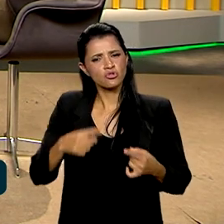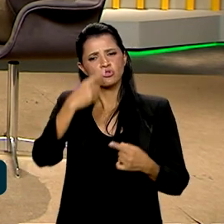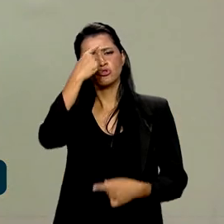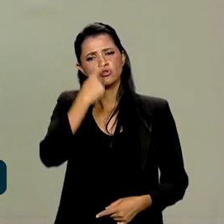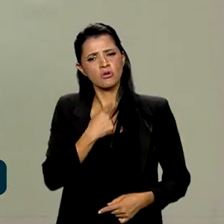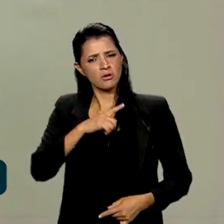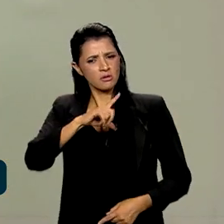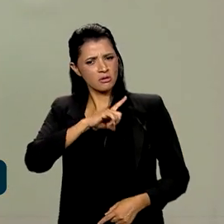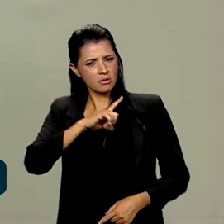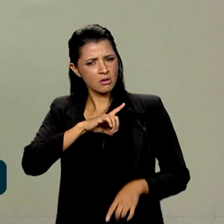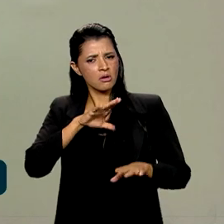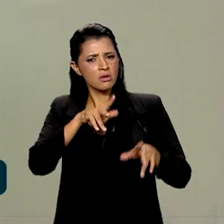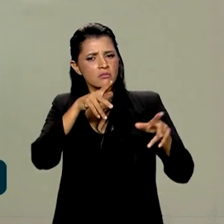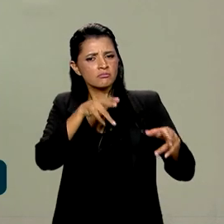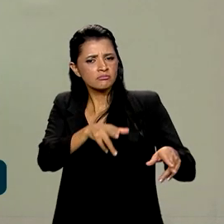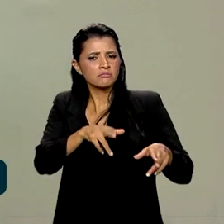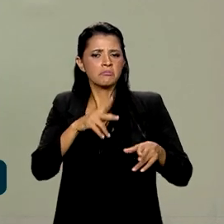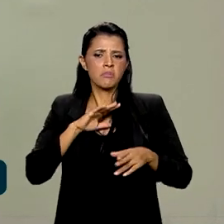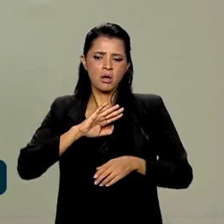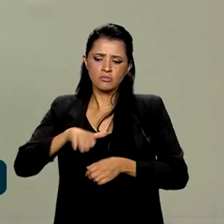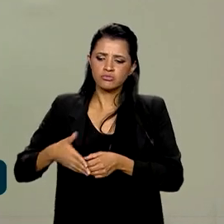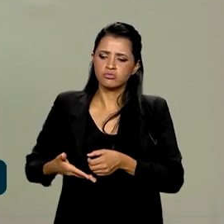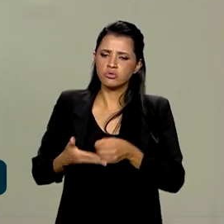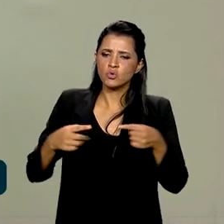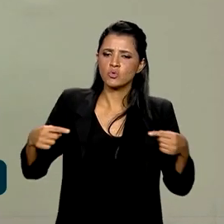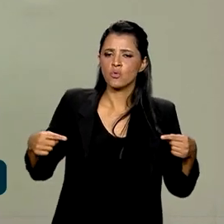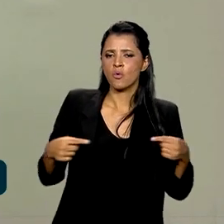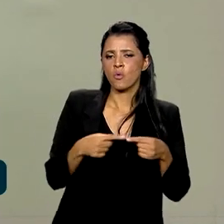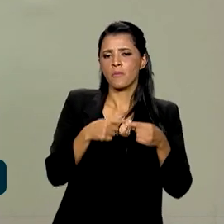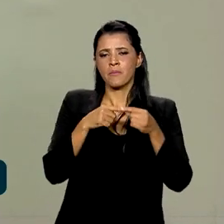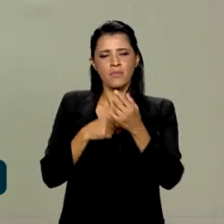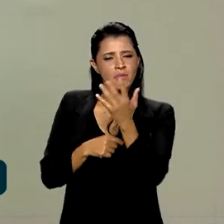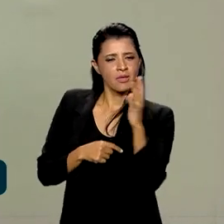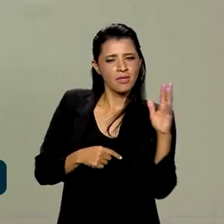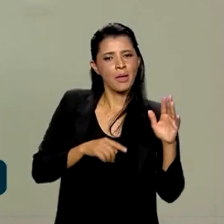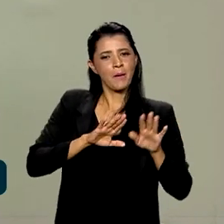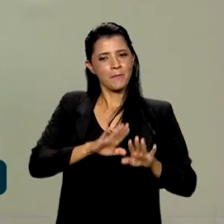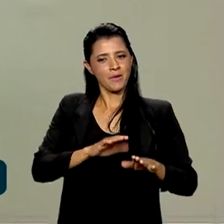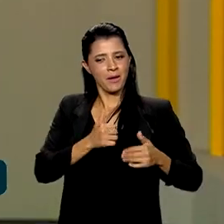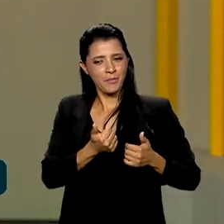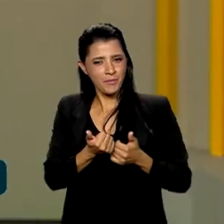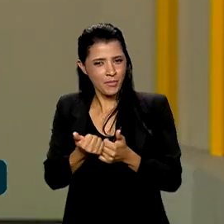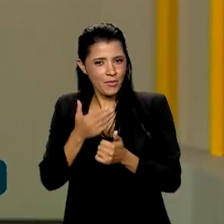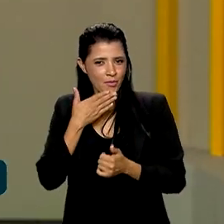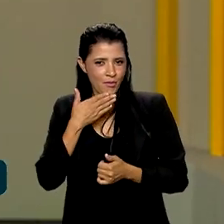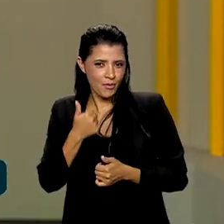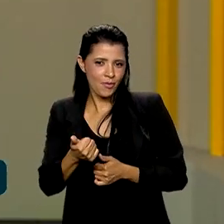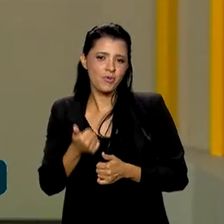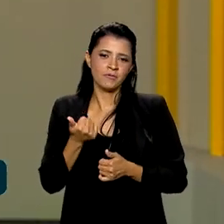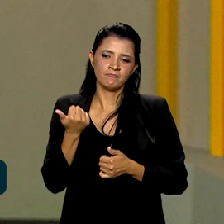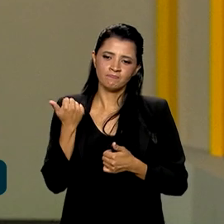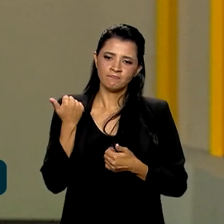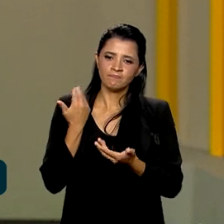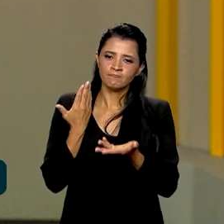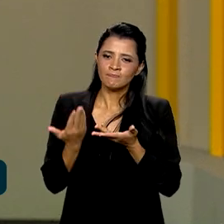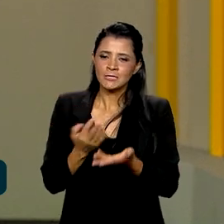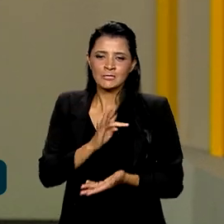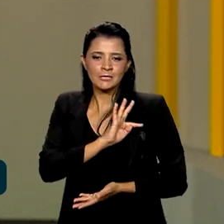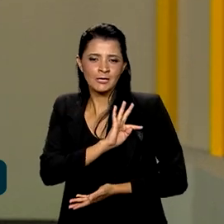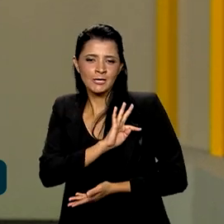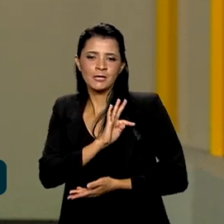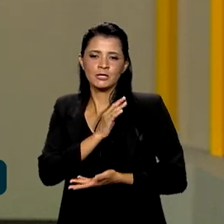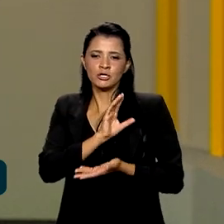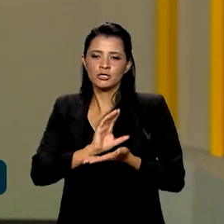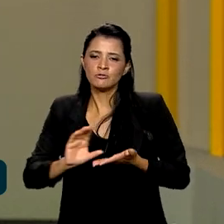de uma agricultura mais sustentável. Mas um pouquinho de apoio aí, em termos de assistência técnica e também de